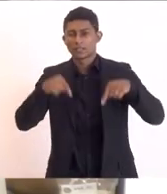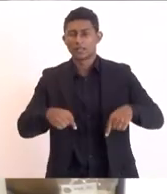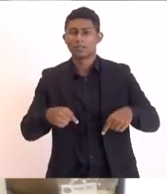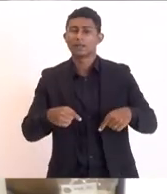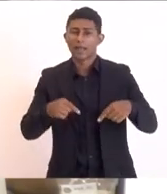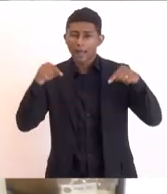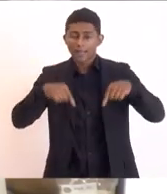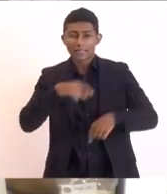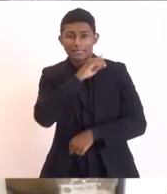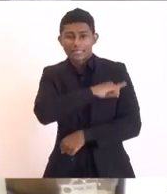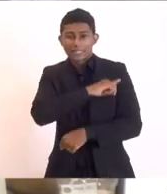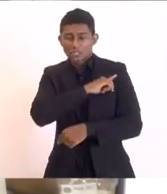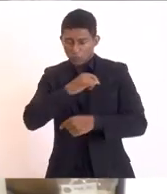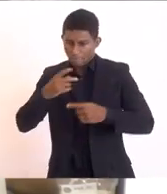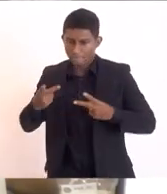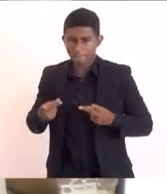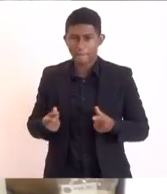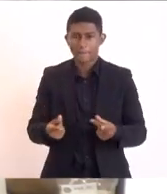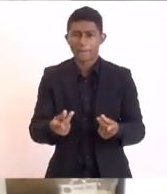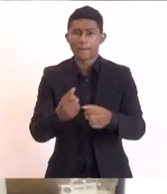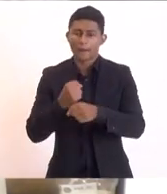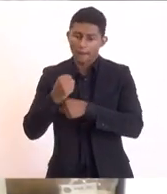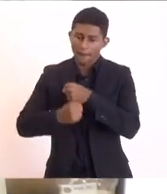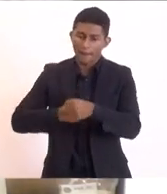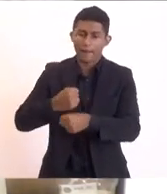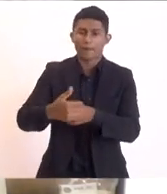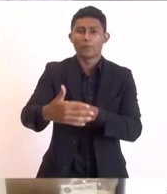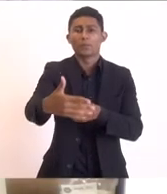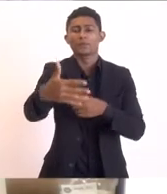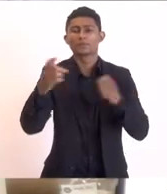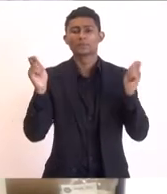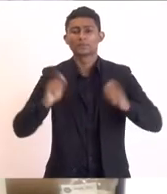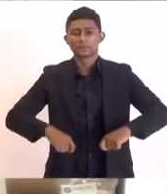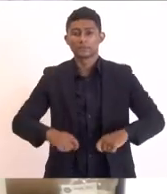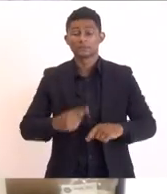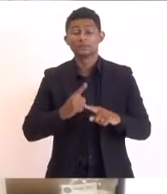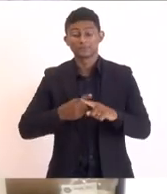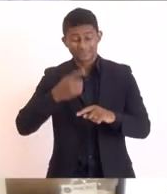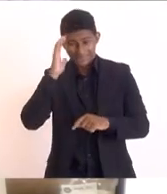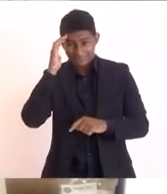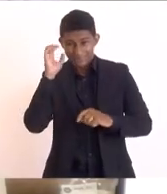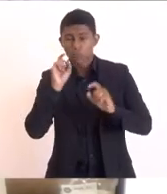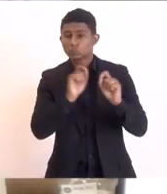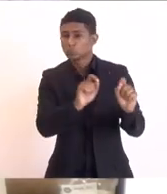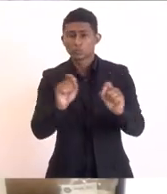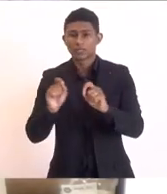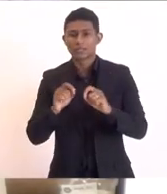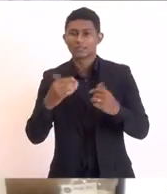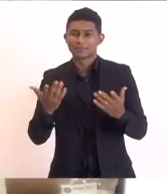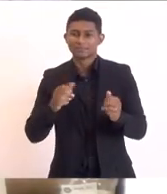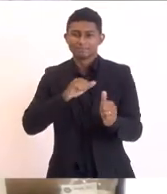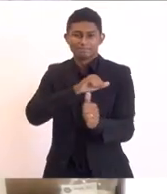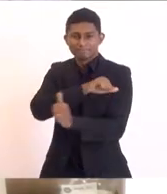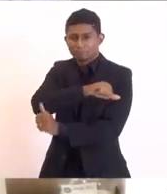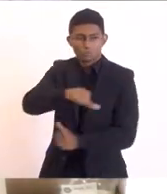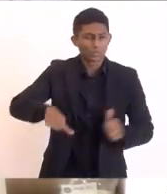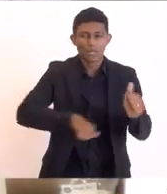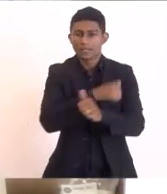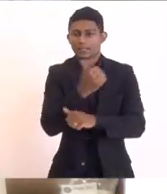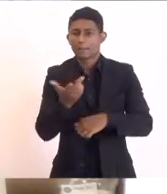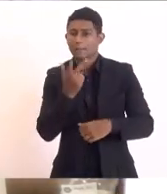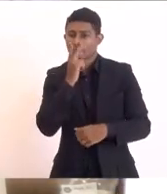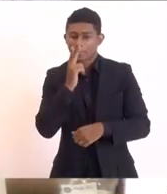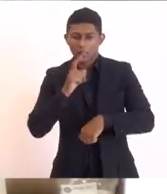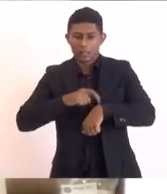prazo do Rio de Janeiro e ele se constrói entendendo que a mudança, a mudança de época, a